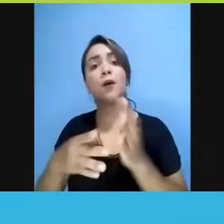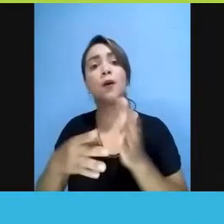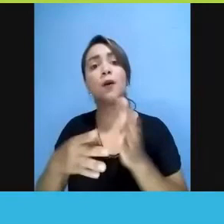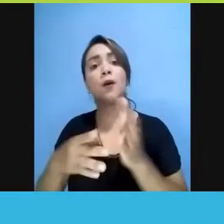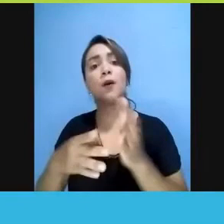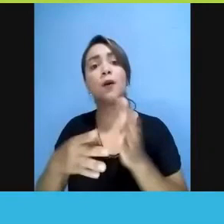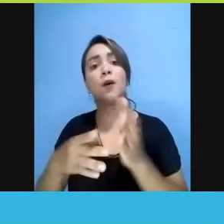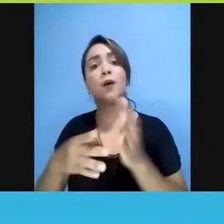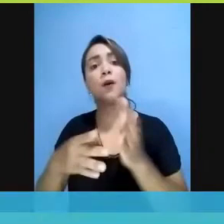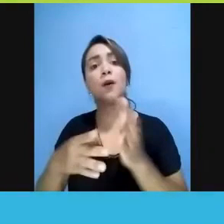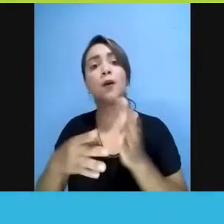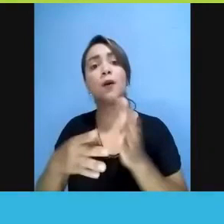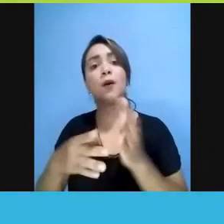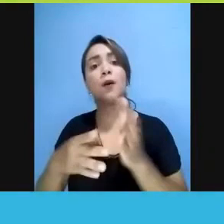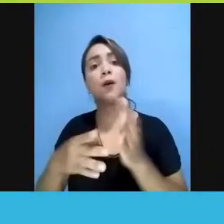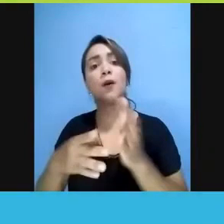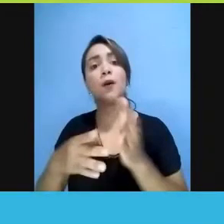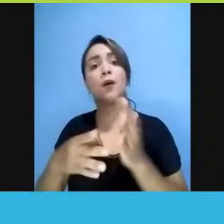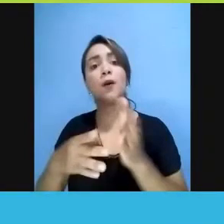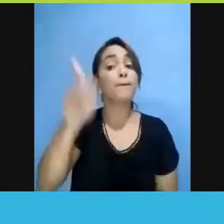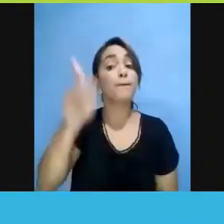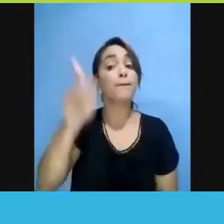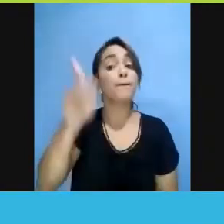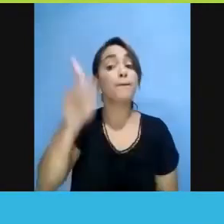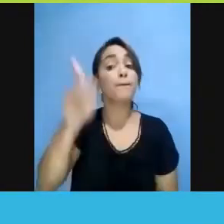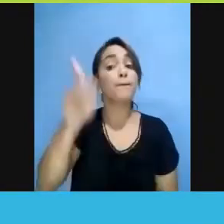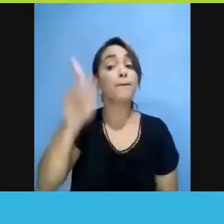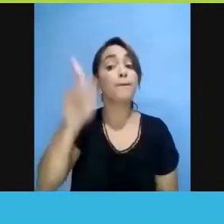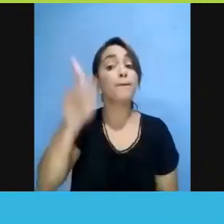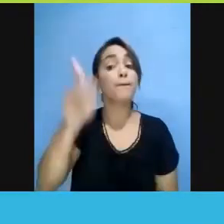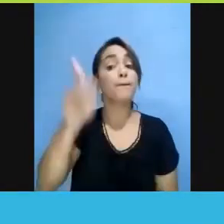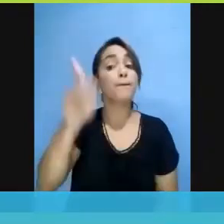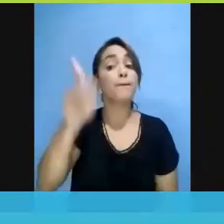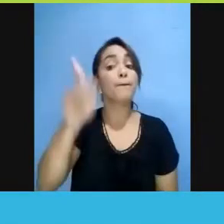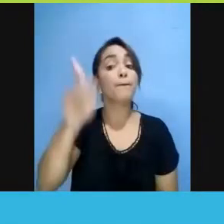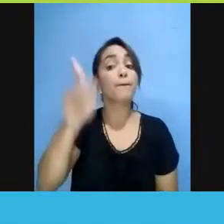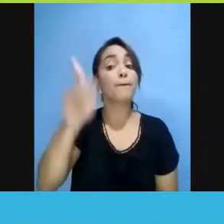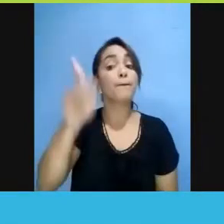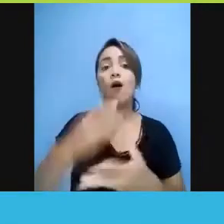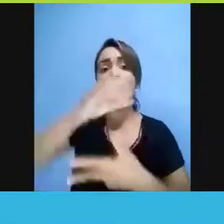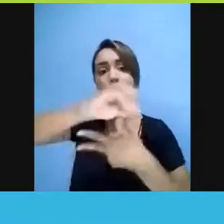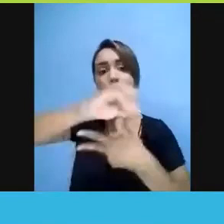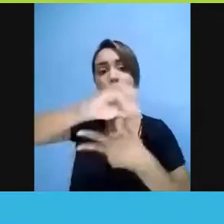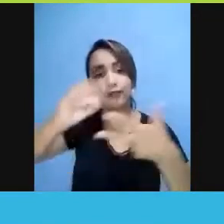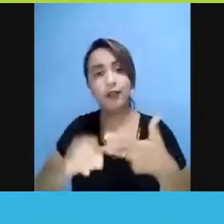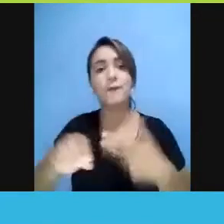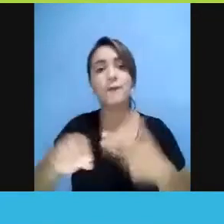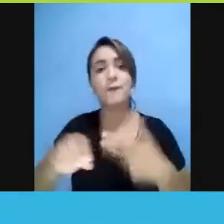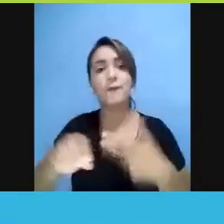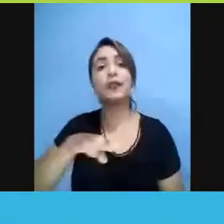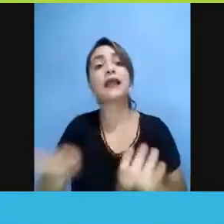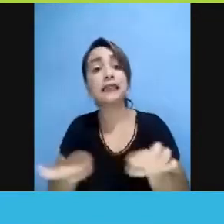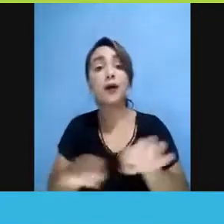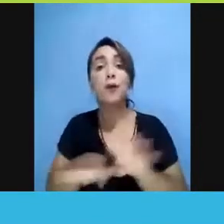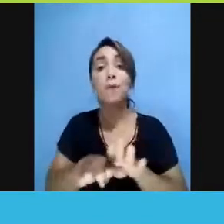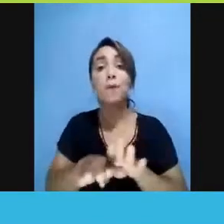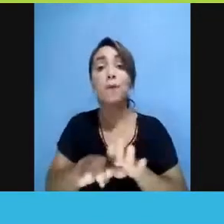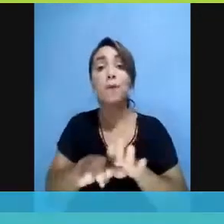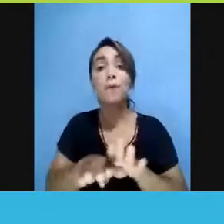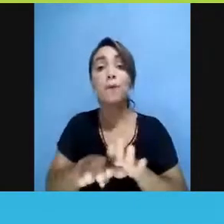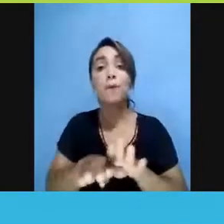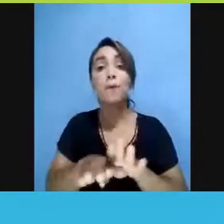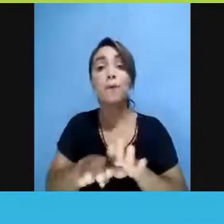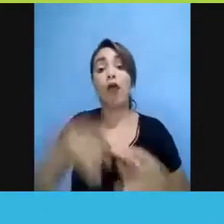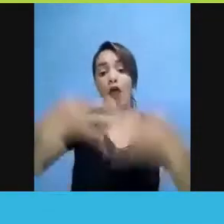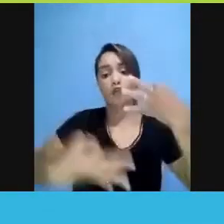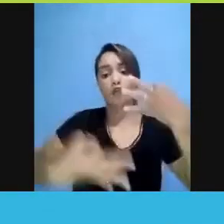e também fizemos um mandado de segurança à Justiça Federal do DF, porque o nosso mandado no STJ